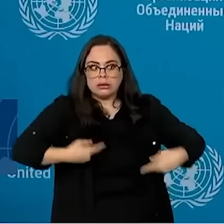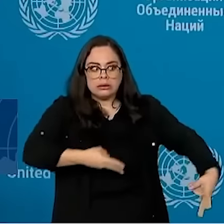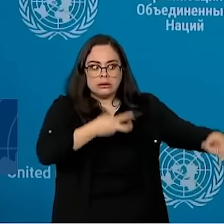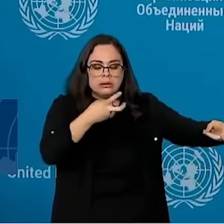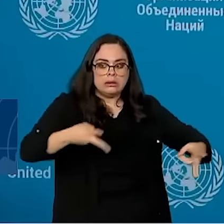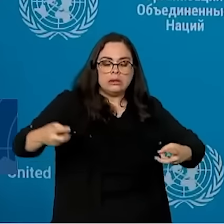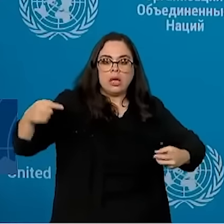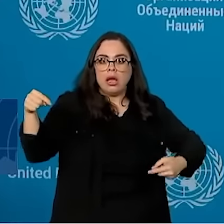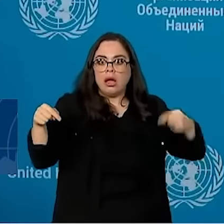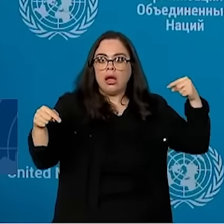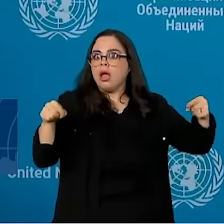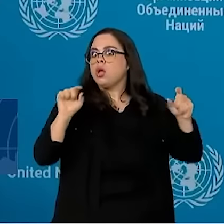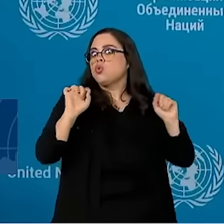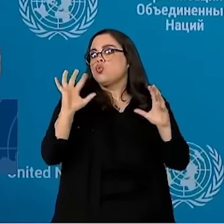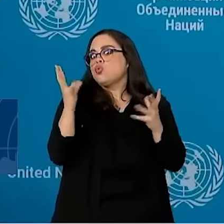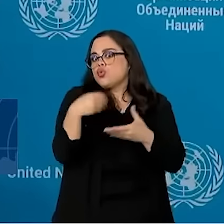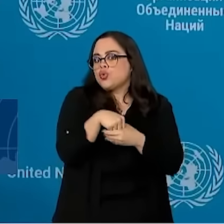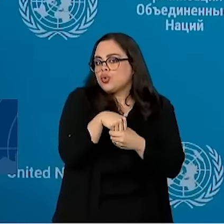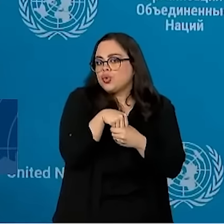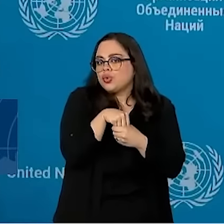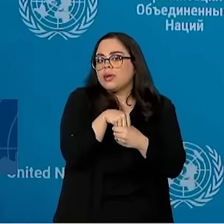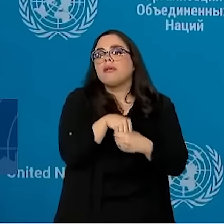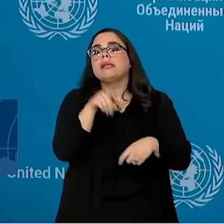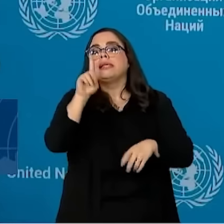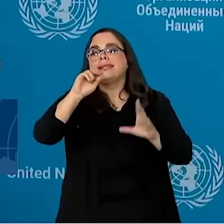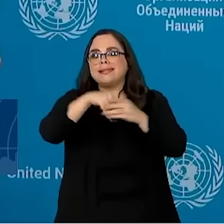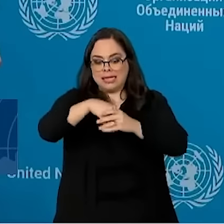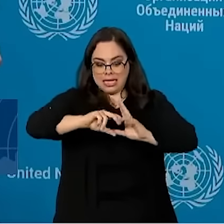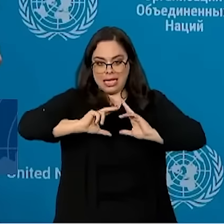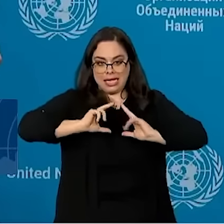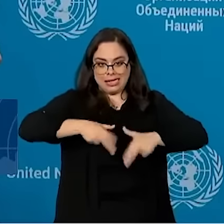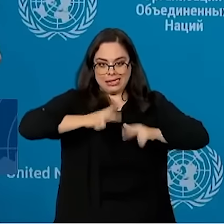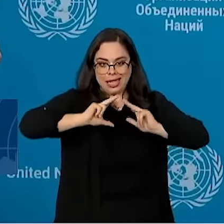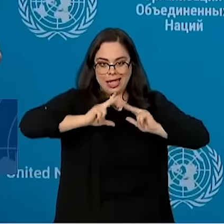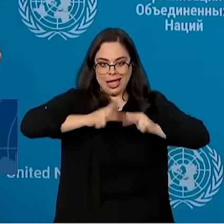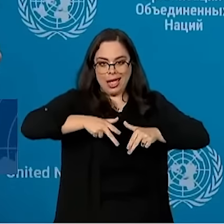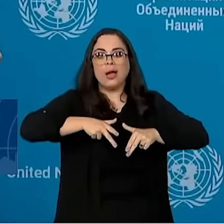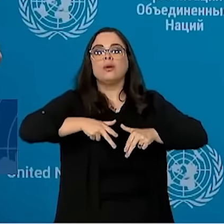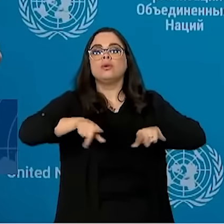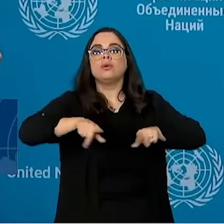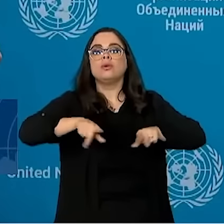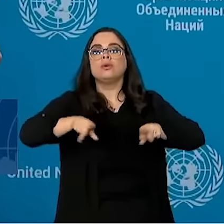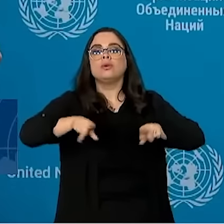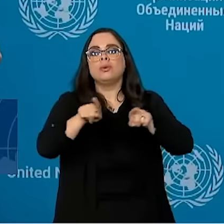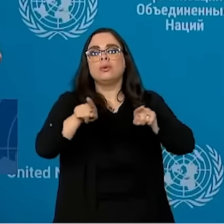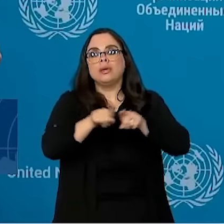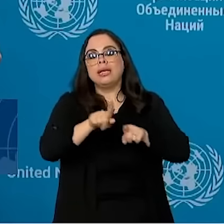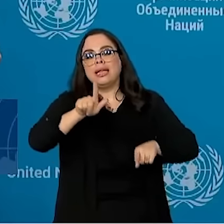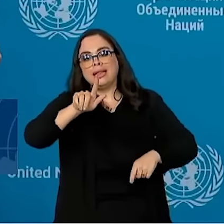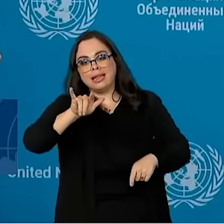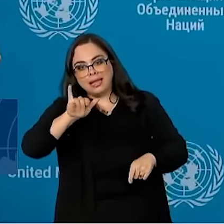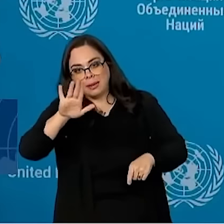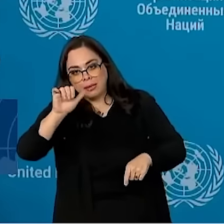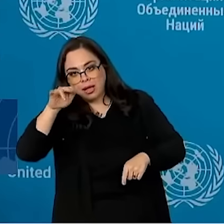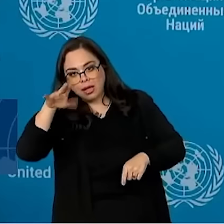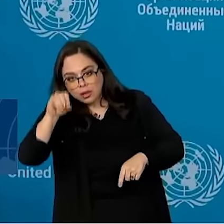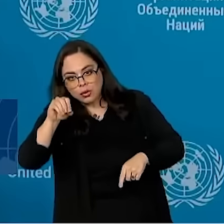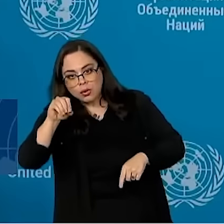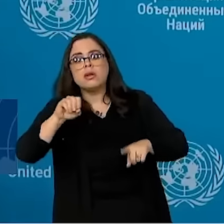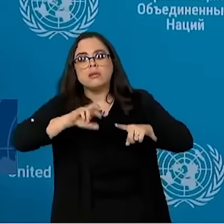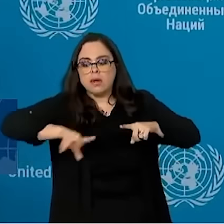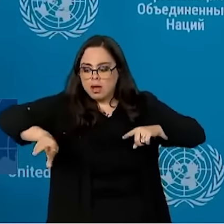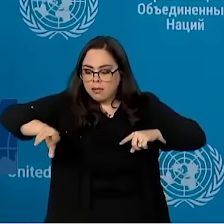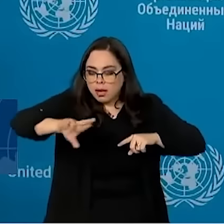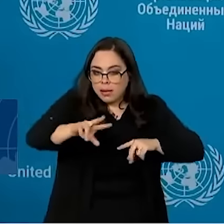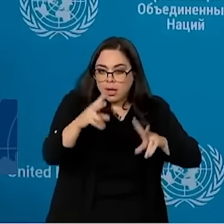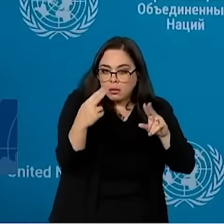É o que está acontecendo em Israel, na faixa de Gaza e agora no Líbano. É uma coisa que não